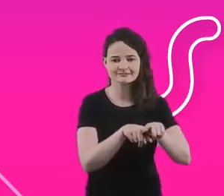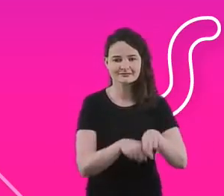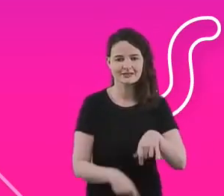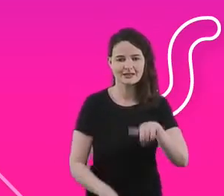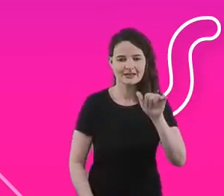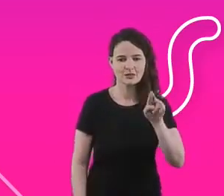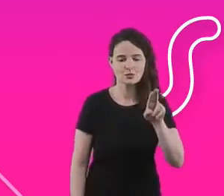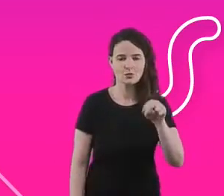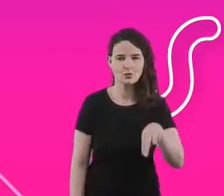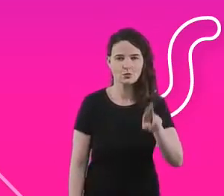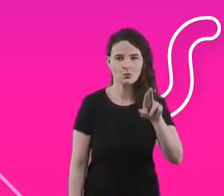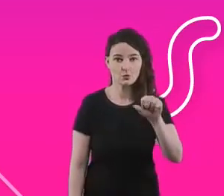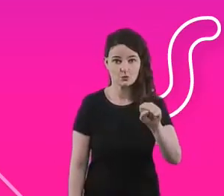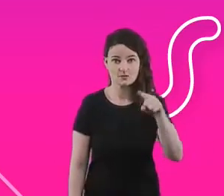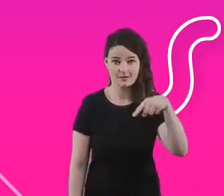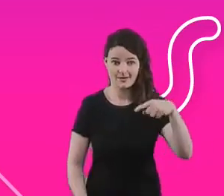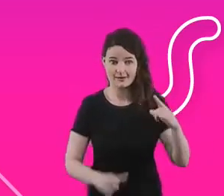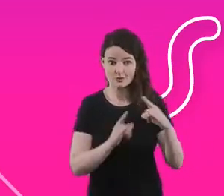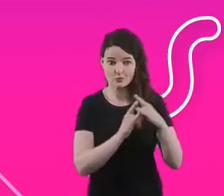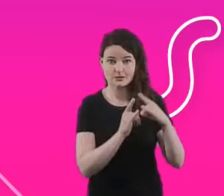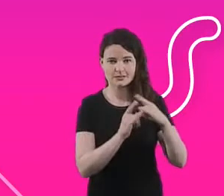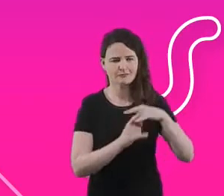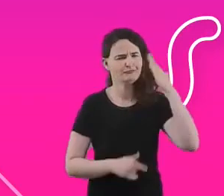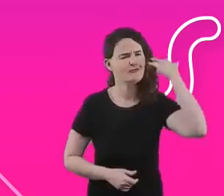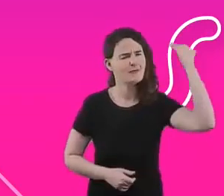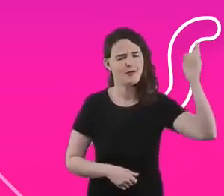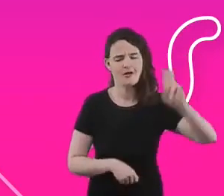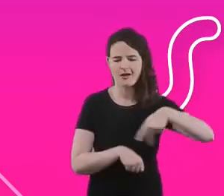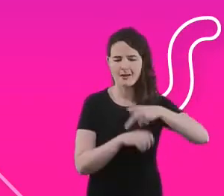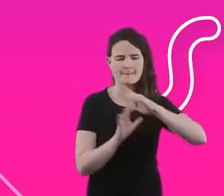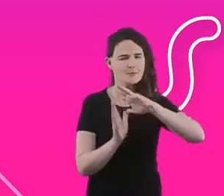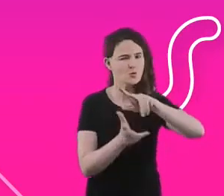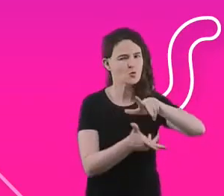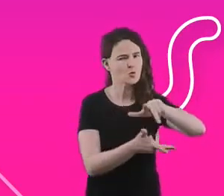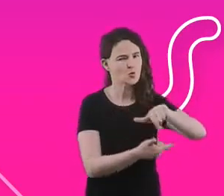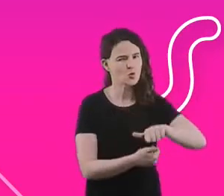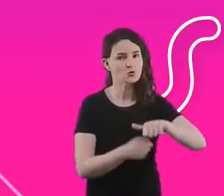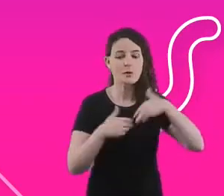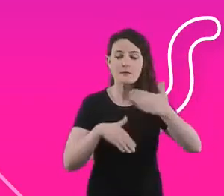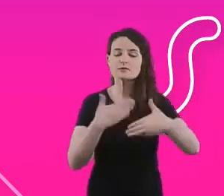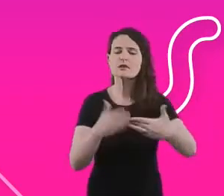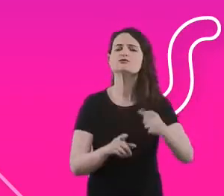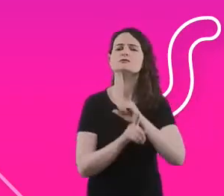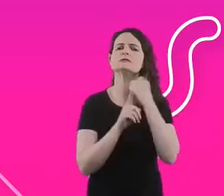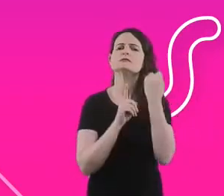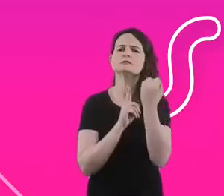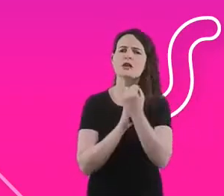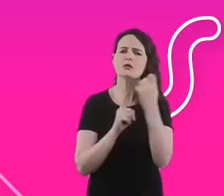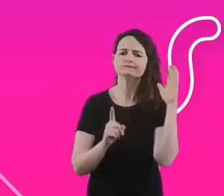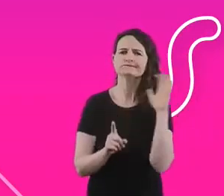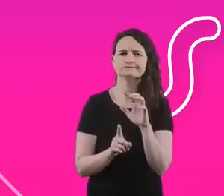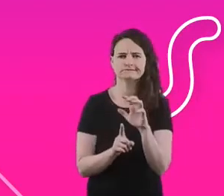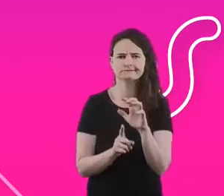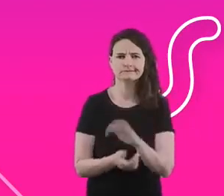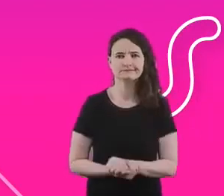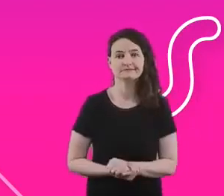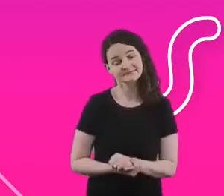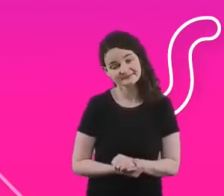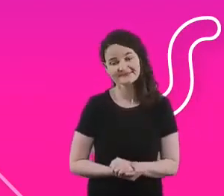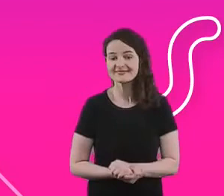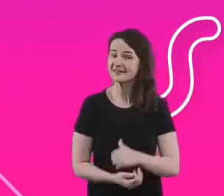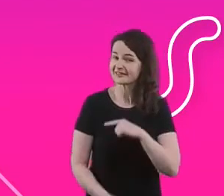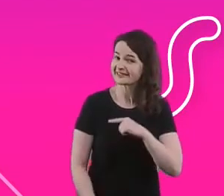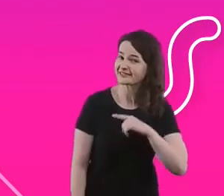internacionalmente, justamente para pensar num produto social que trouxesse essa consciência, né? E aí, veio a AMA, que,